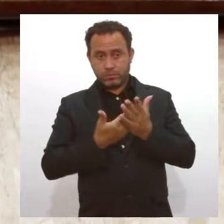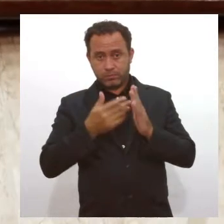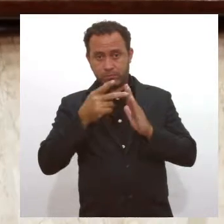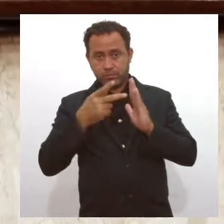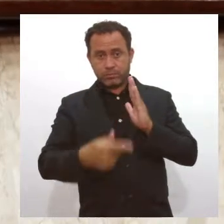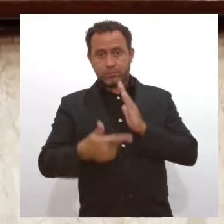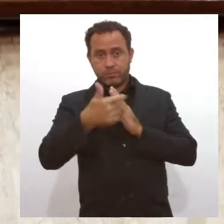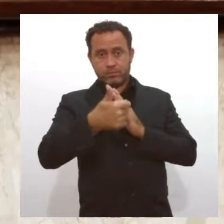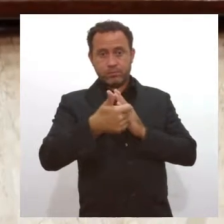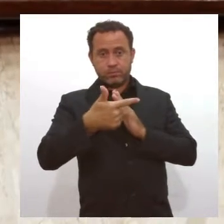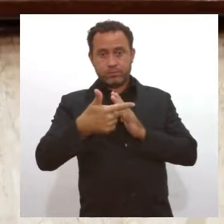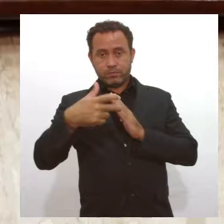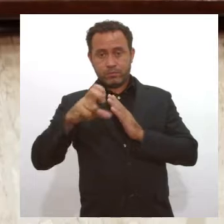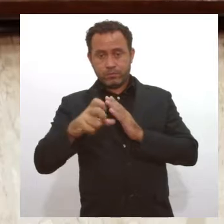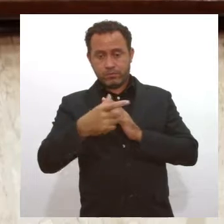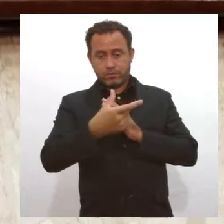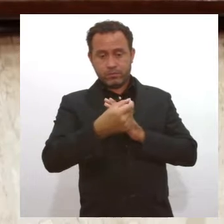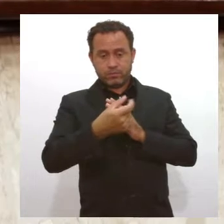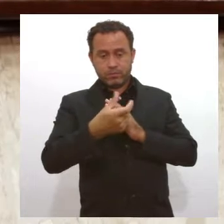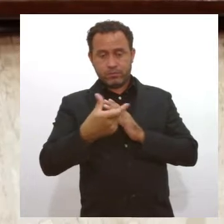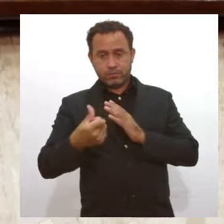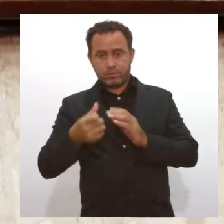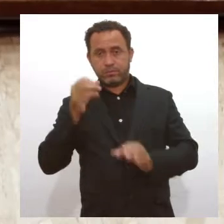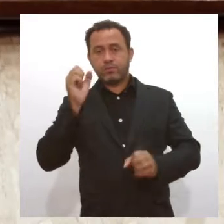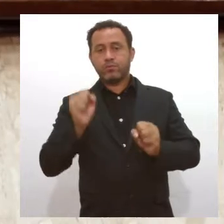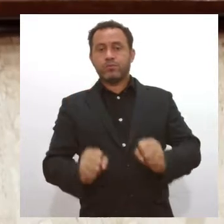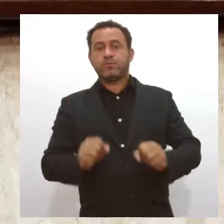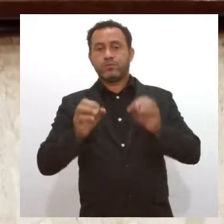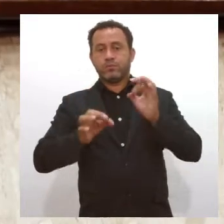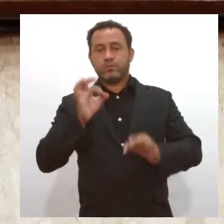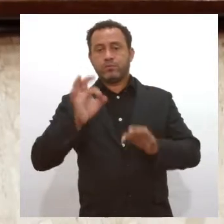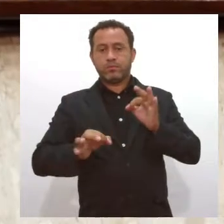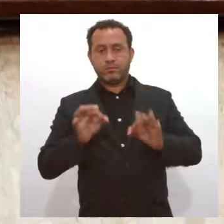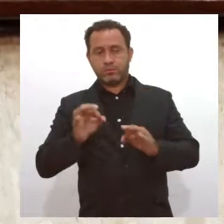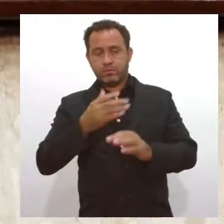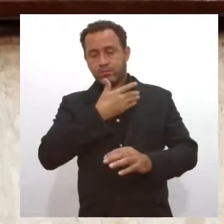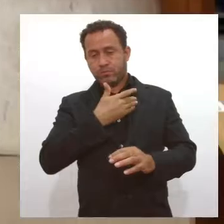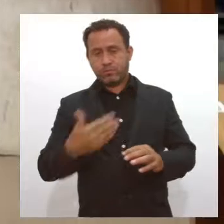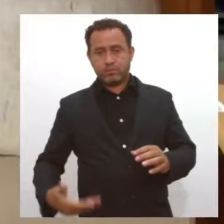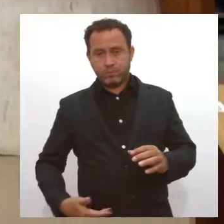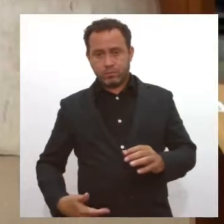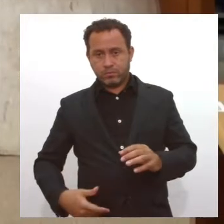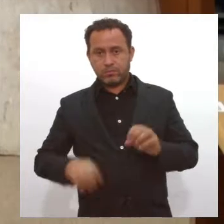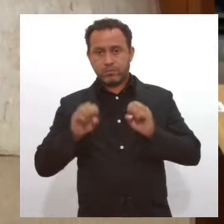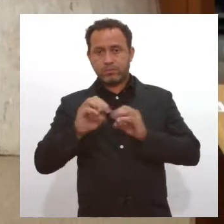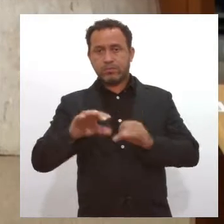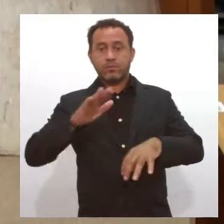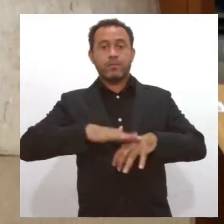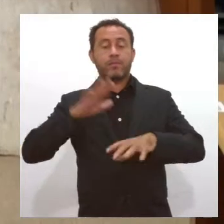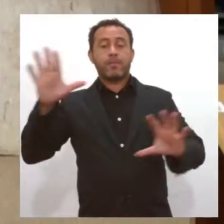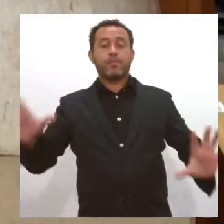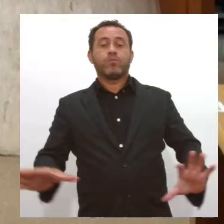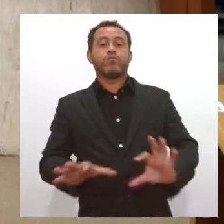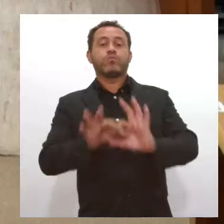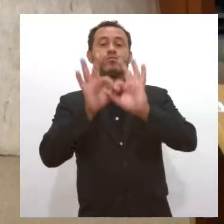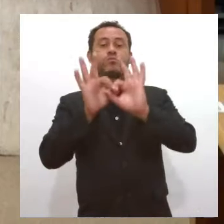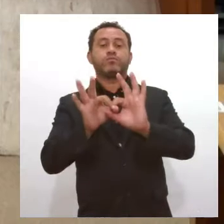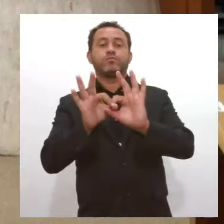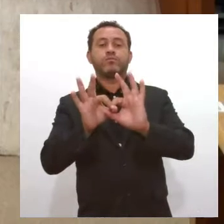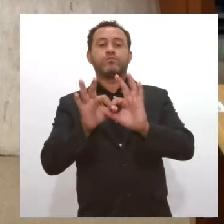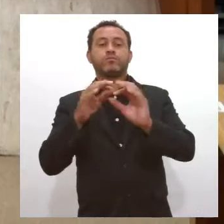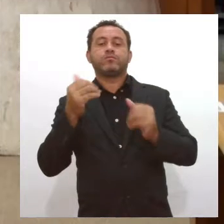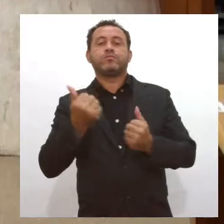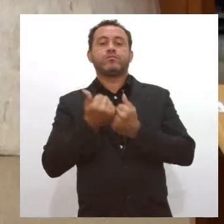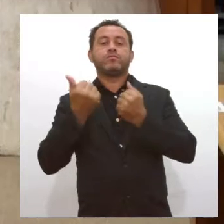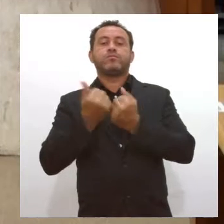125 de 2021. O Poder Executivo propôs a ação governamental Educação Mais Conectada, que institui ajuda